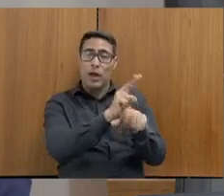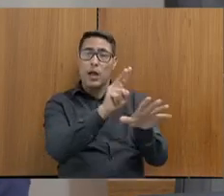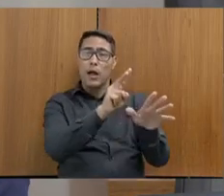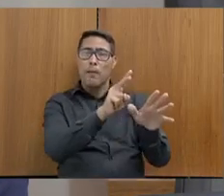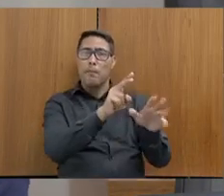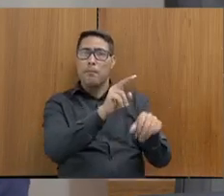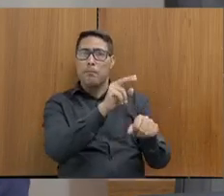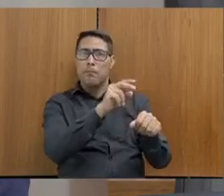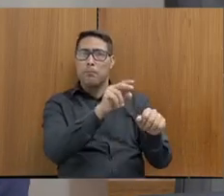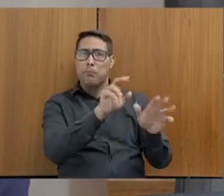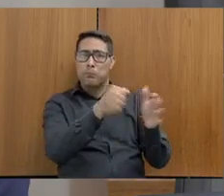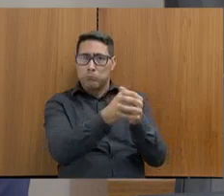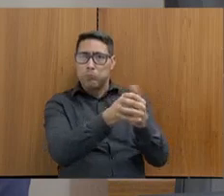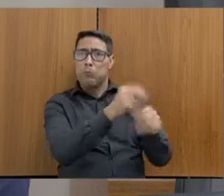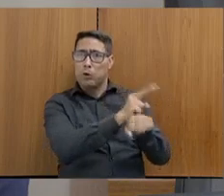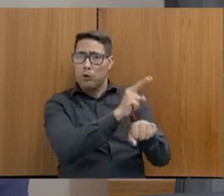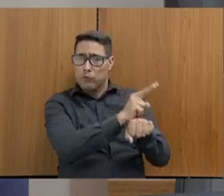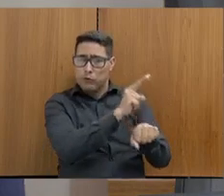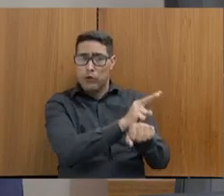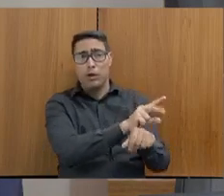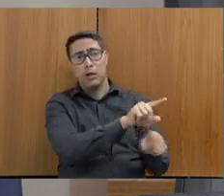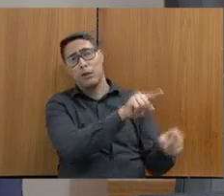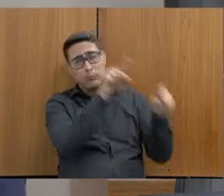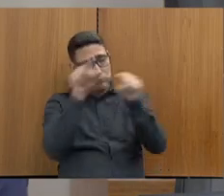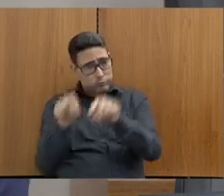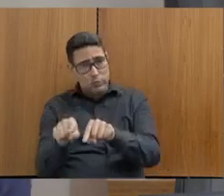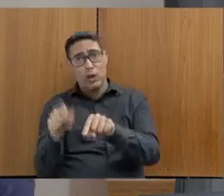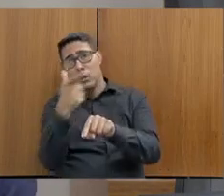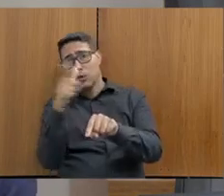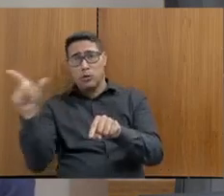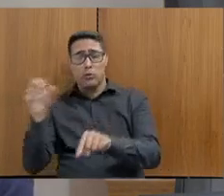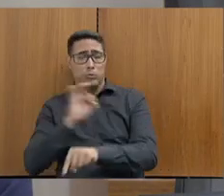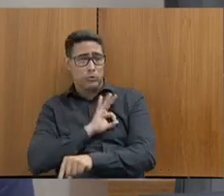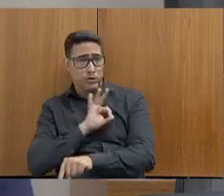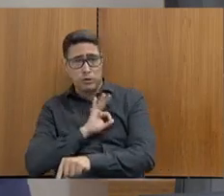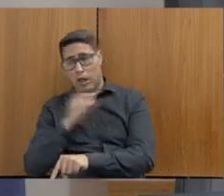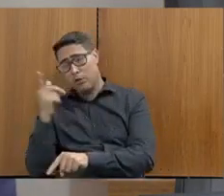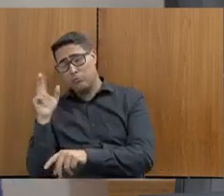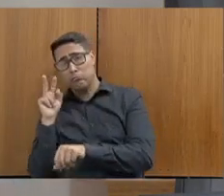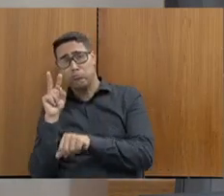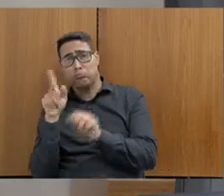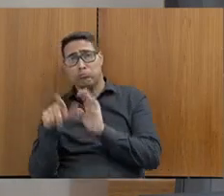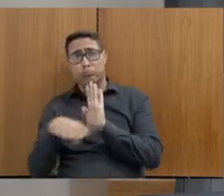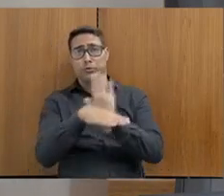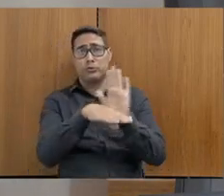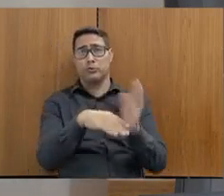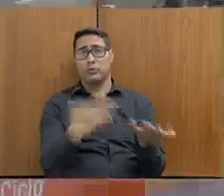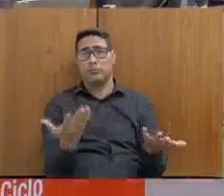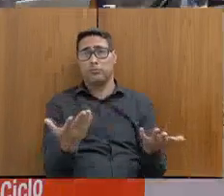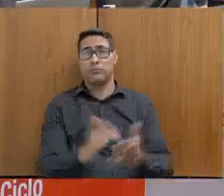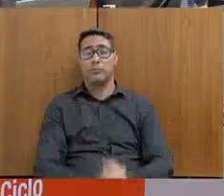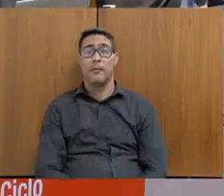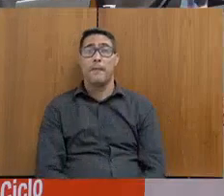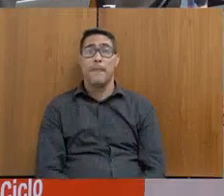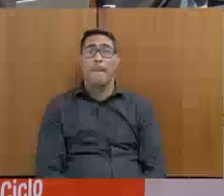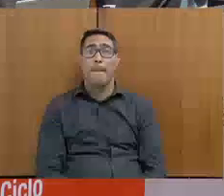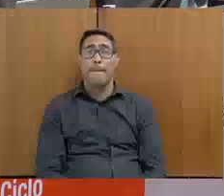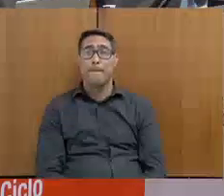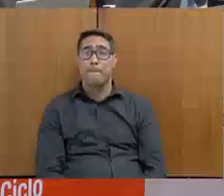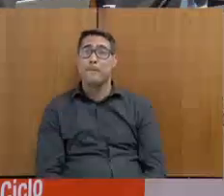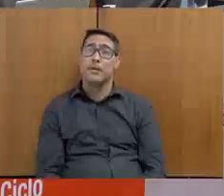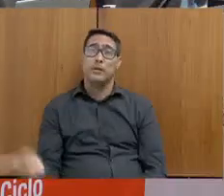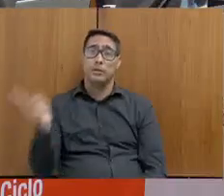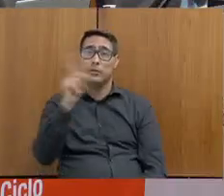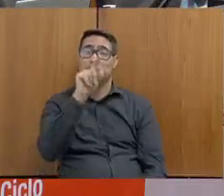agilidade, maior segurança de retaguarda aos próprios policiais? Obrigado, deputado. Isso fez parte, inclusive, da nossa